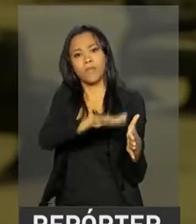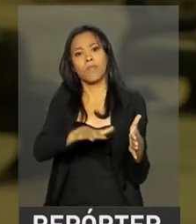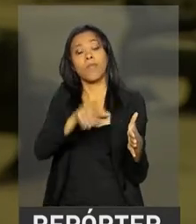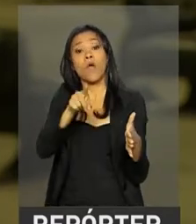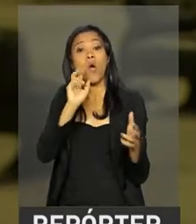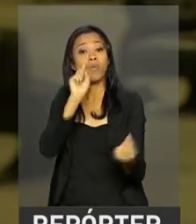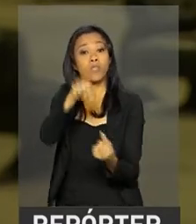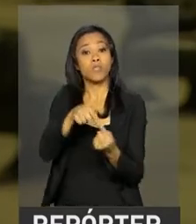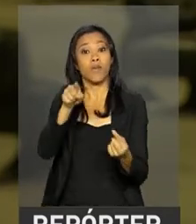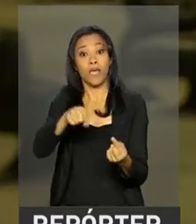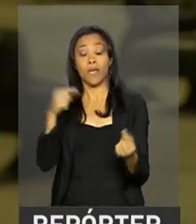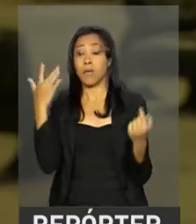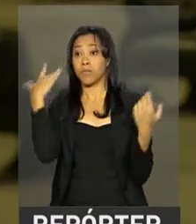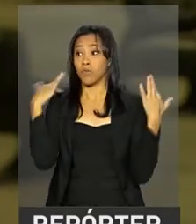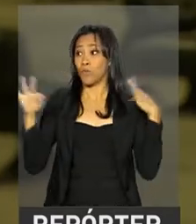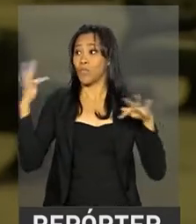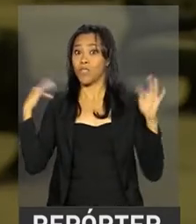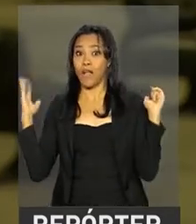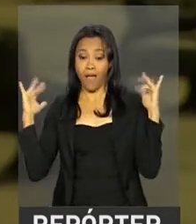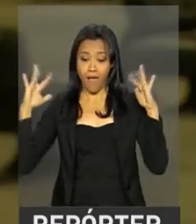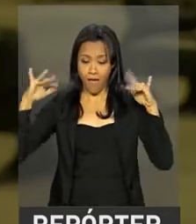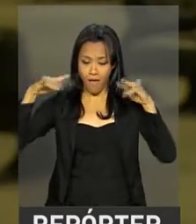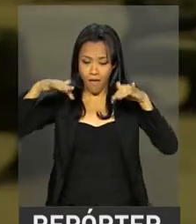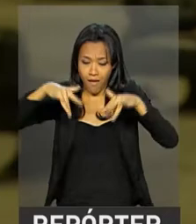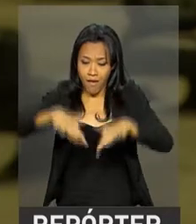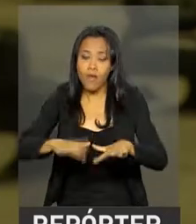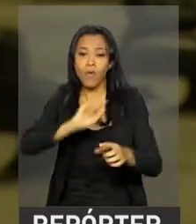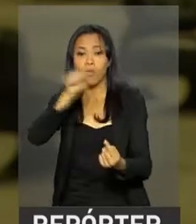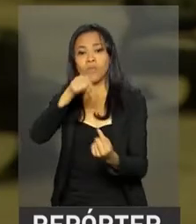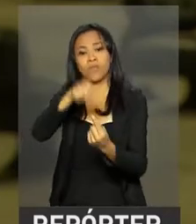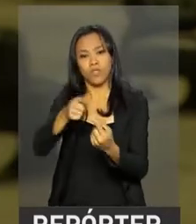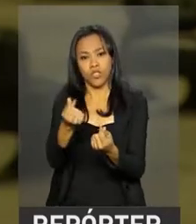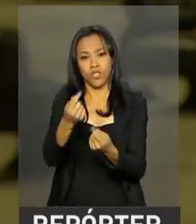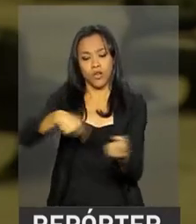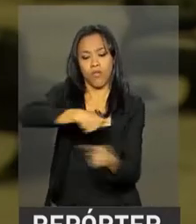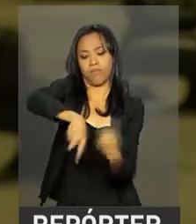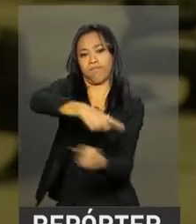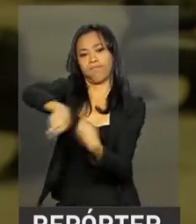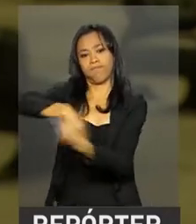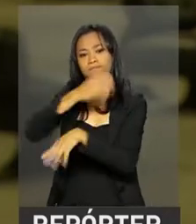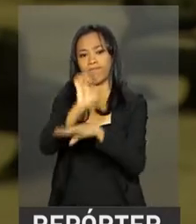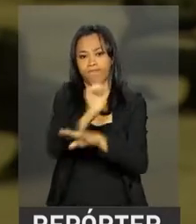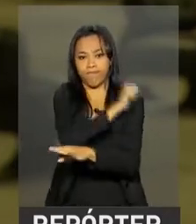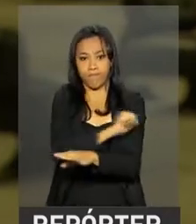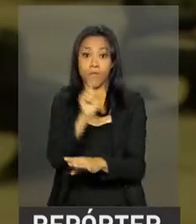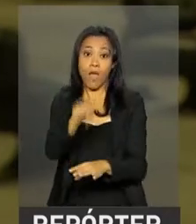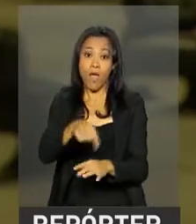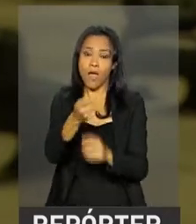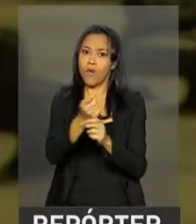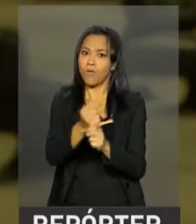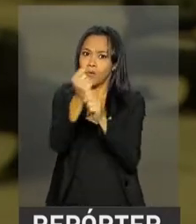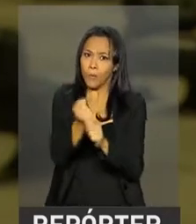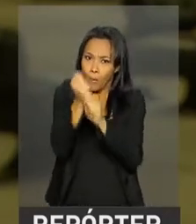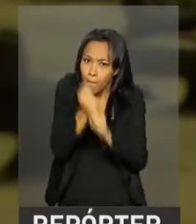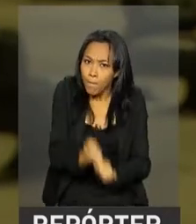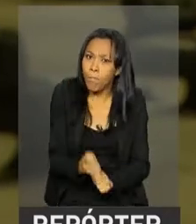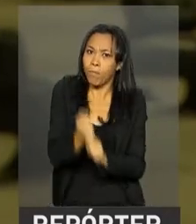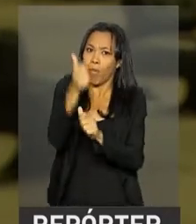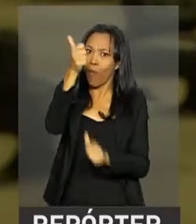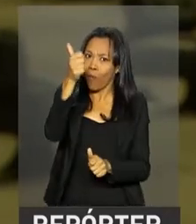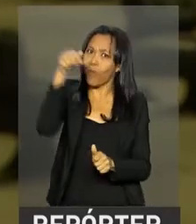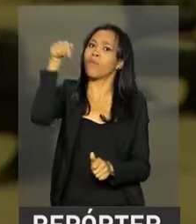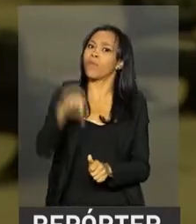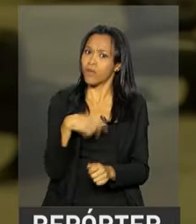consiga atrair turistas o ano inteiro, para manter a economia aquecida. O marco inicial será o Réveillon deste ano, e para